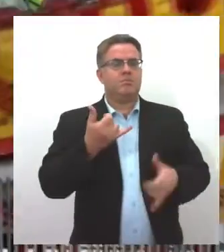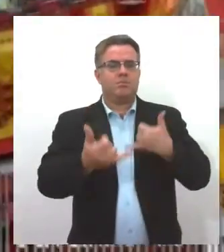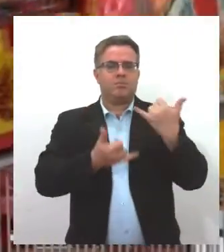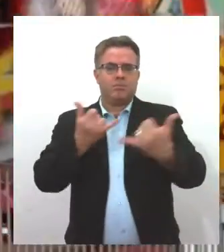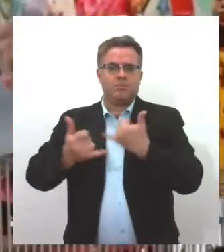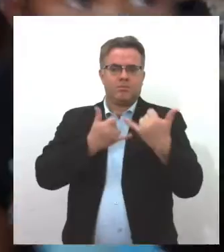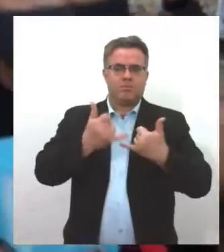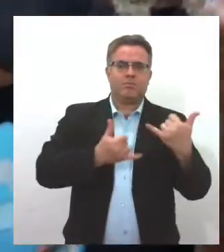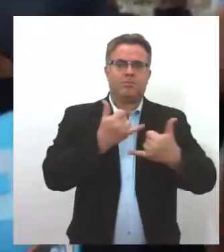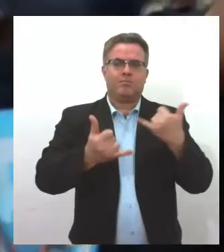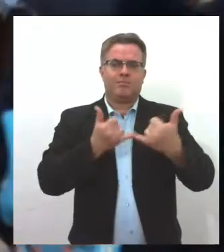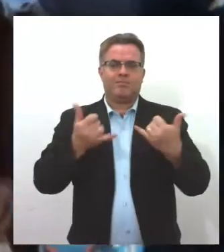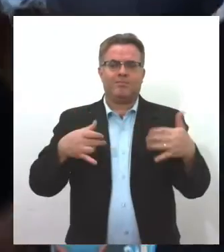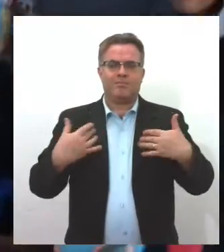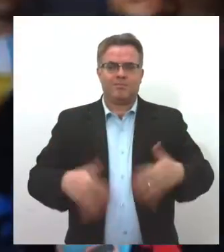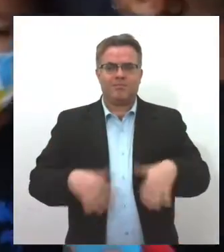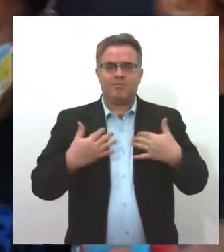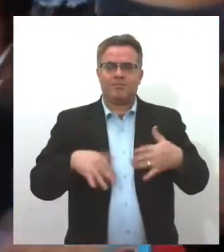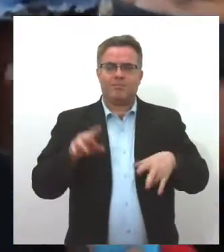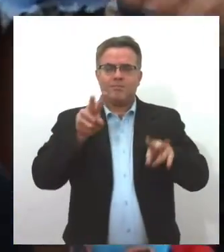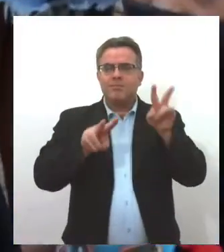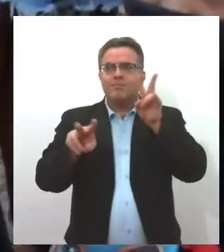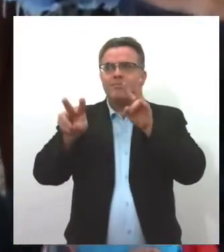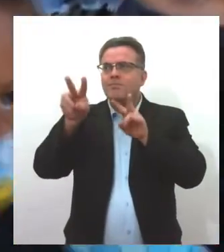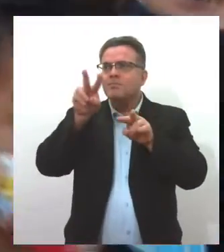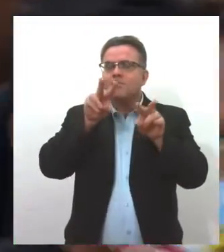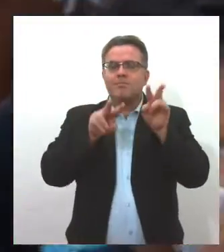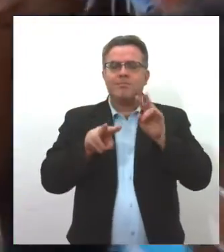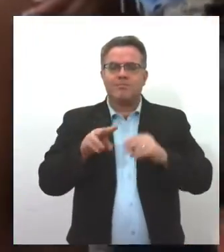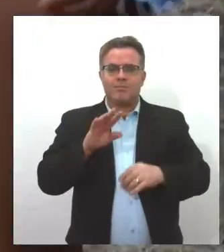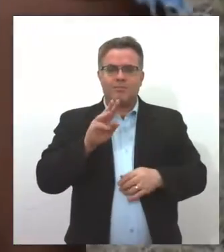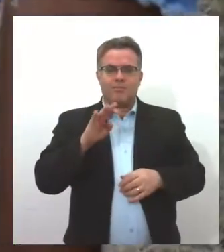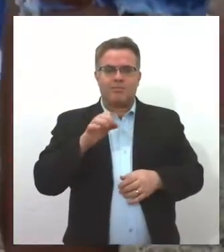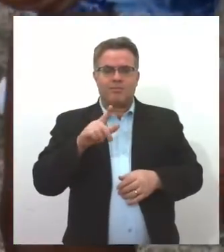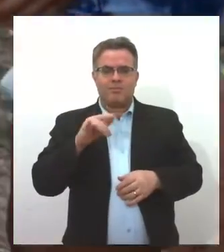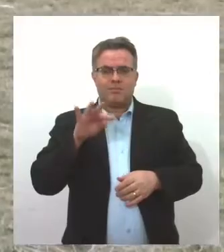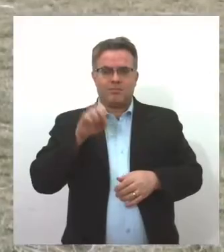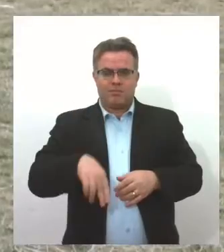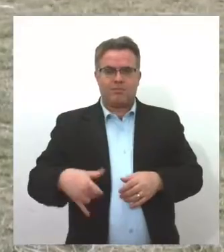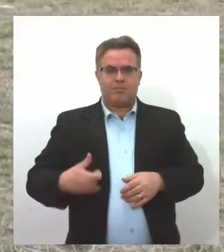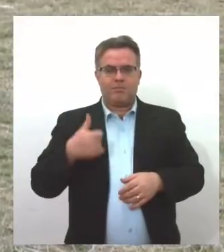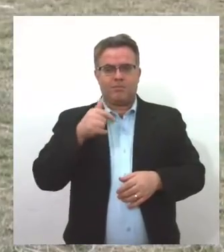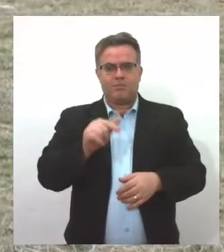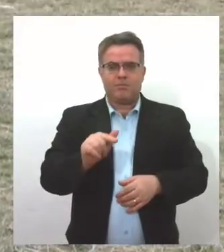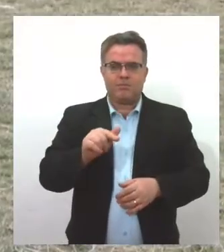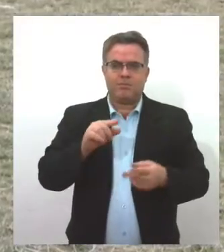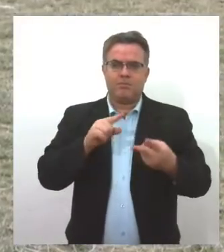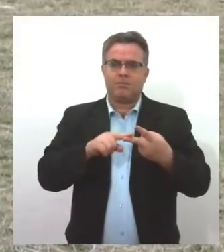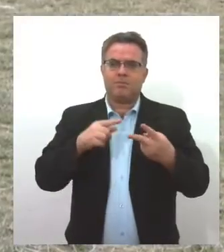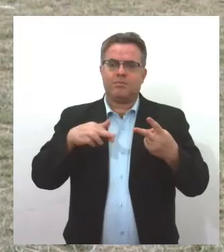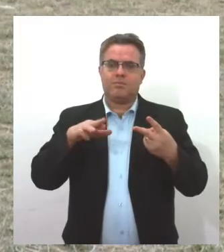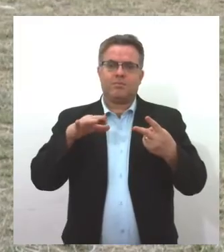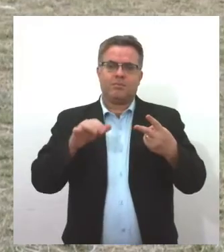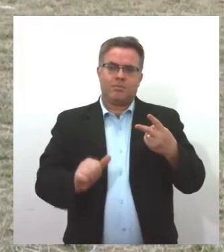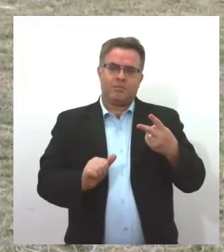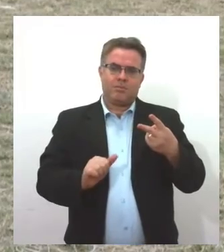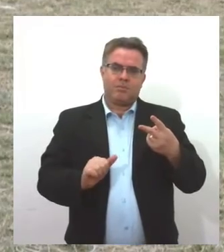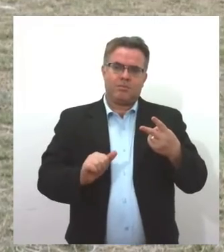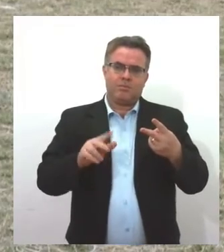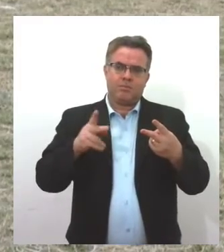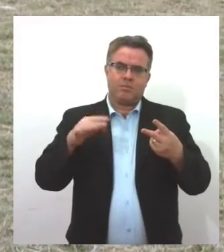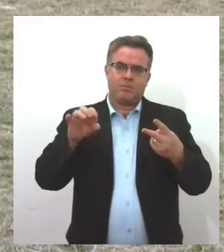segundo. Os olhares fixos de Wellington, de sete anos e Maria Vitória, de dezoito,